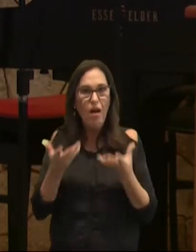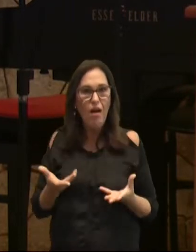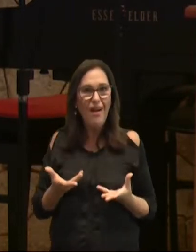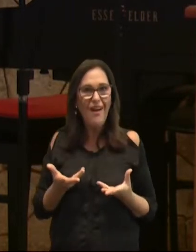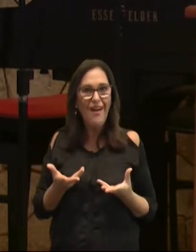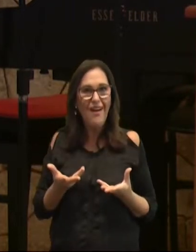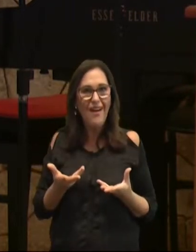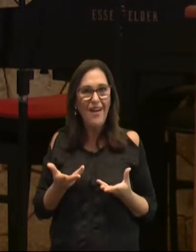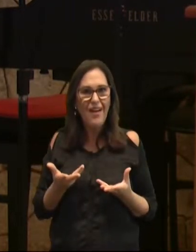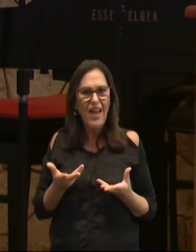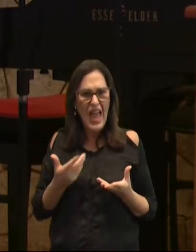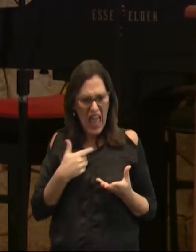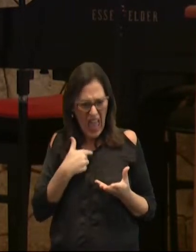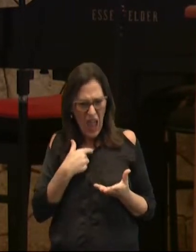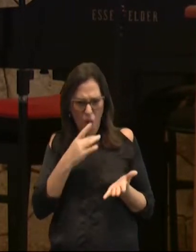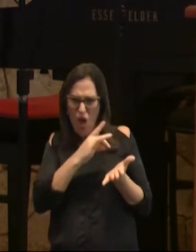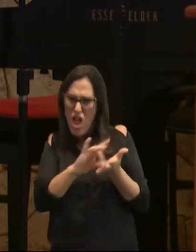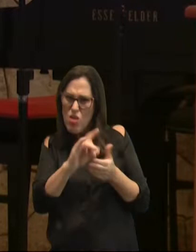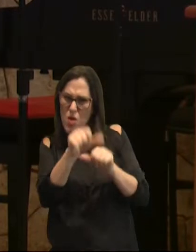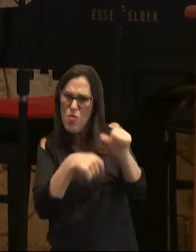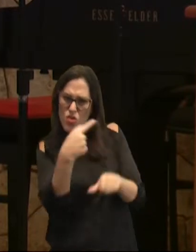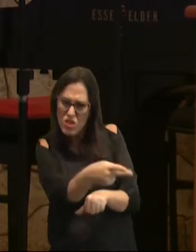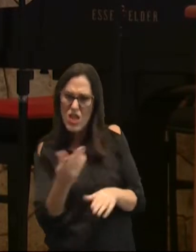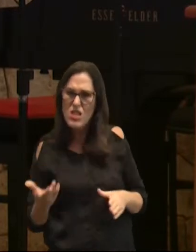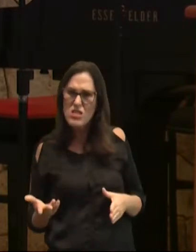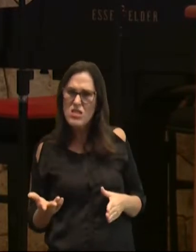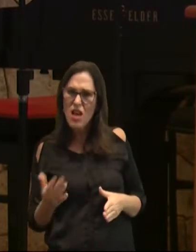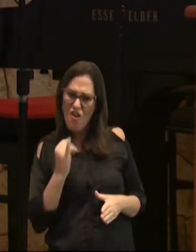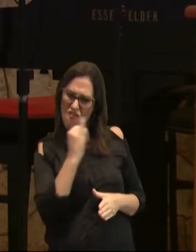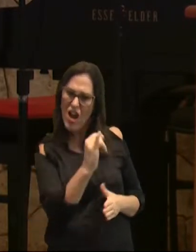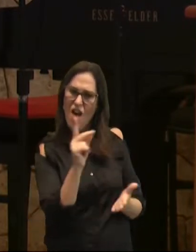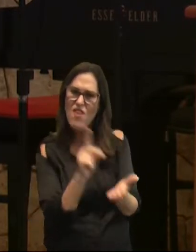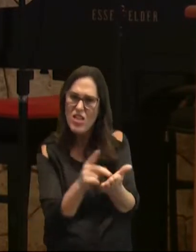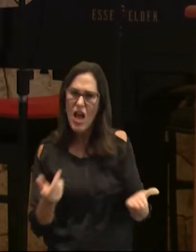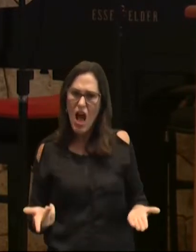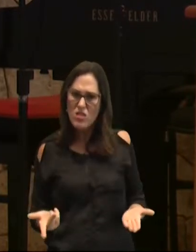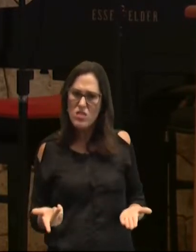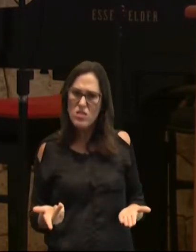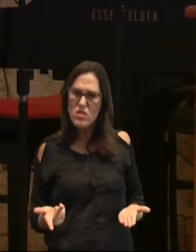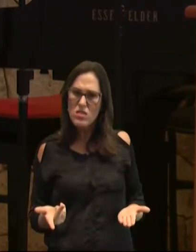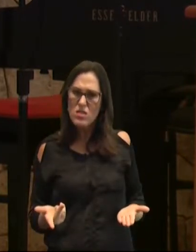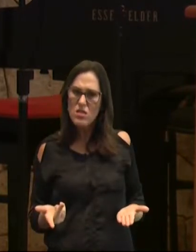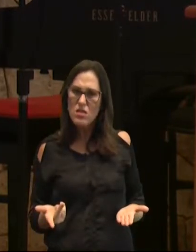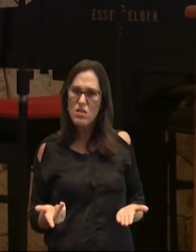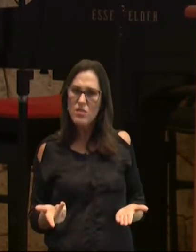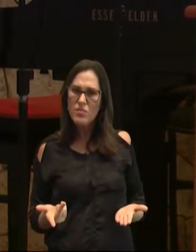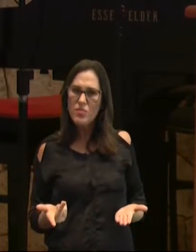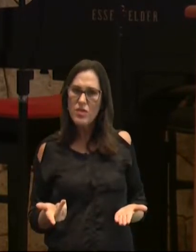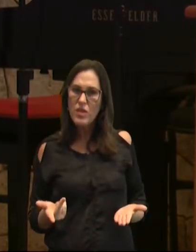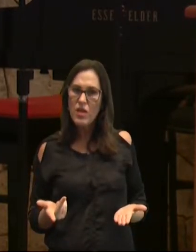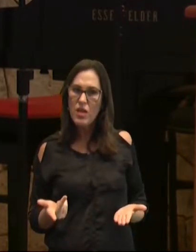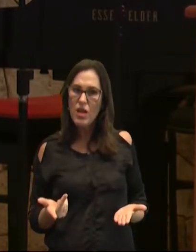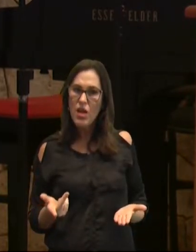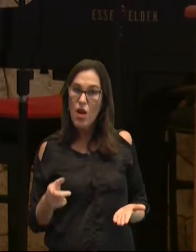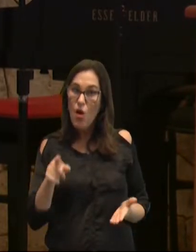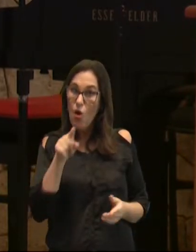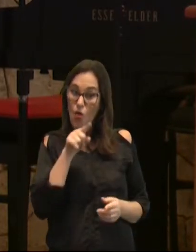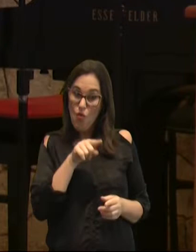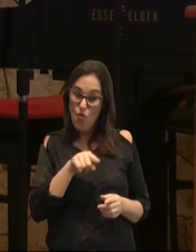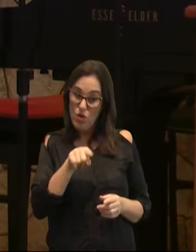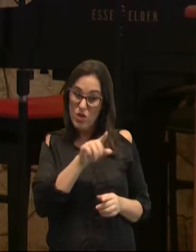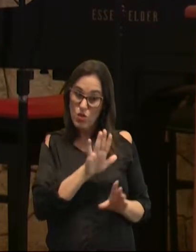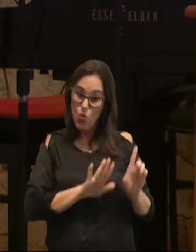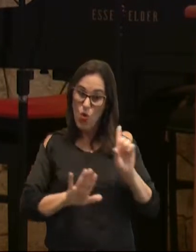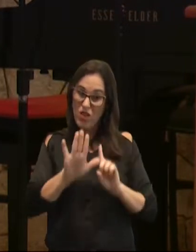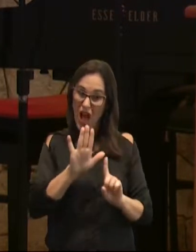Tornei-me, porventura, vosso inimigo, por vos dizer a verdade? Os que vos obsequiam, não o fazem